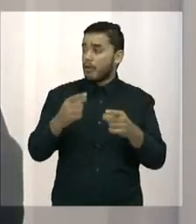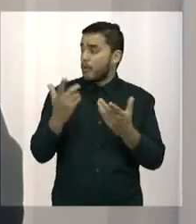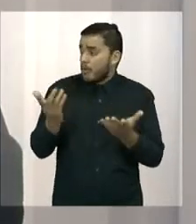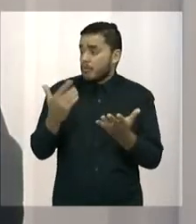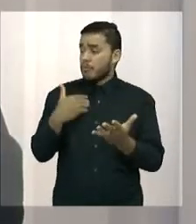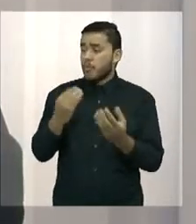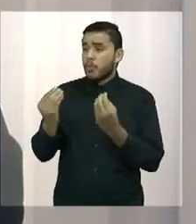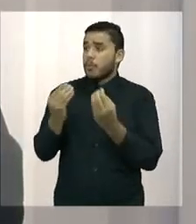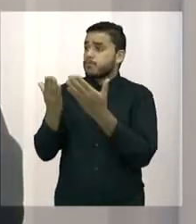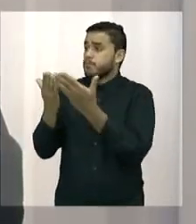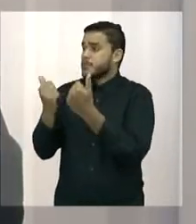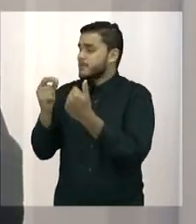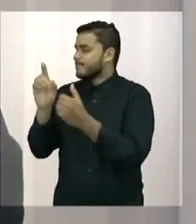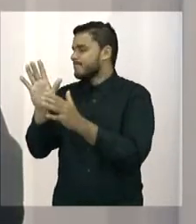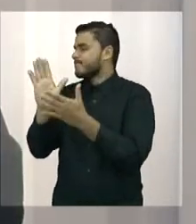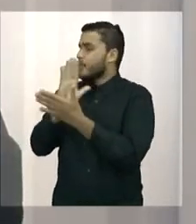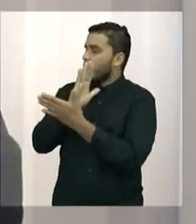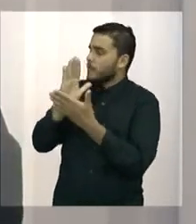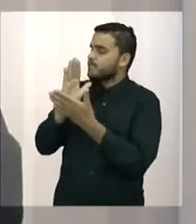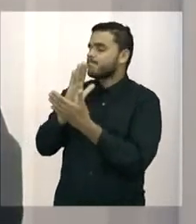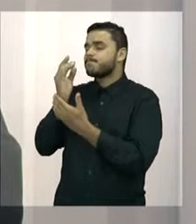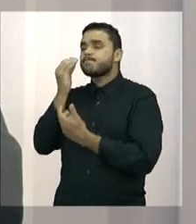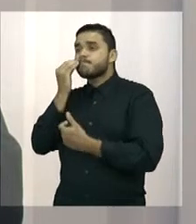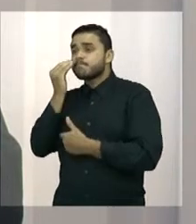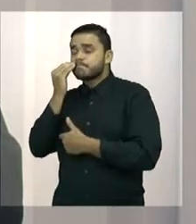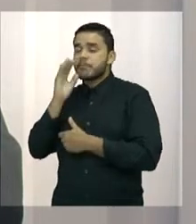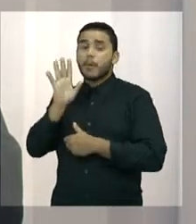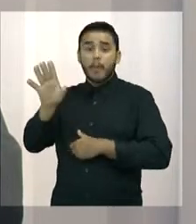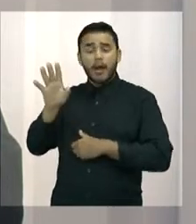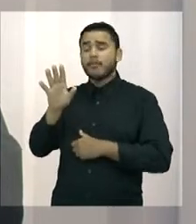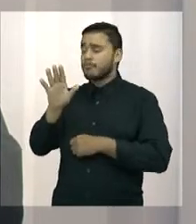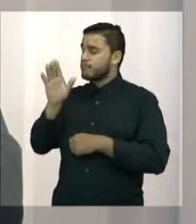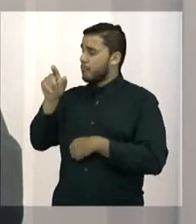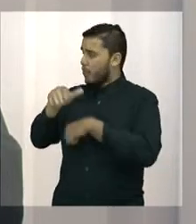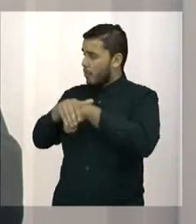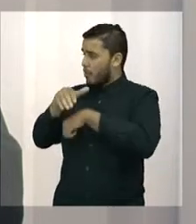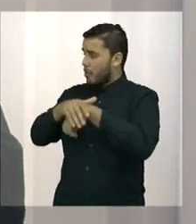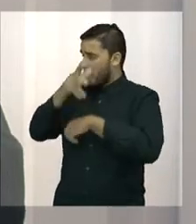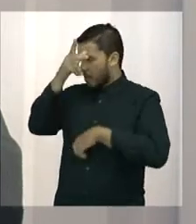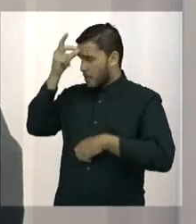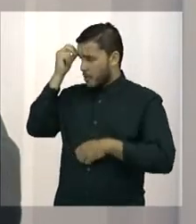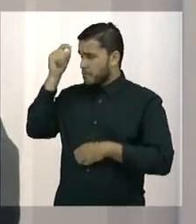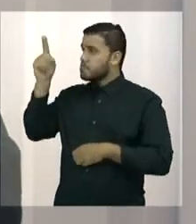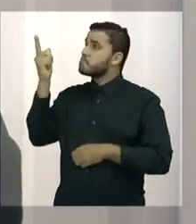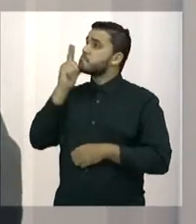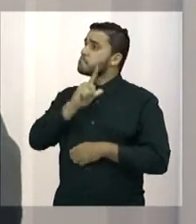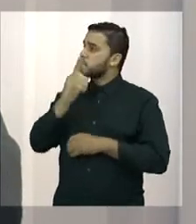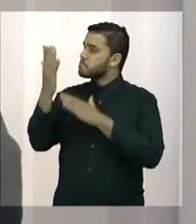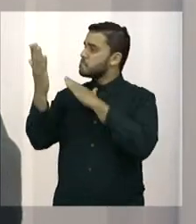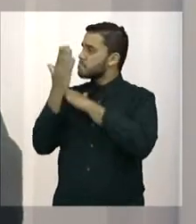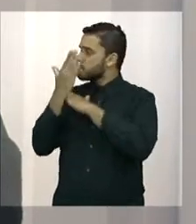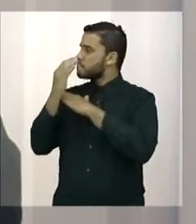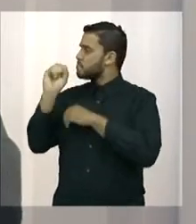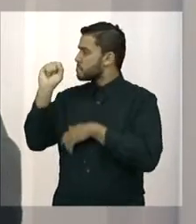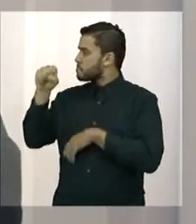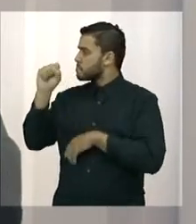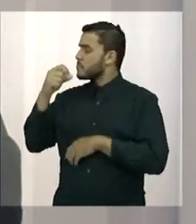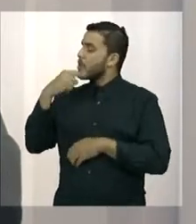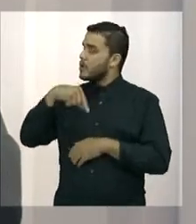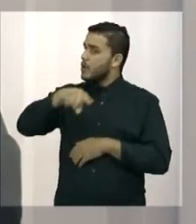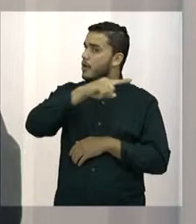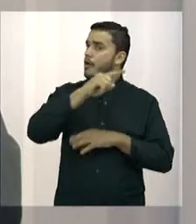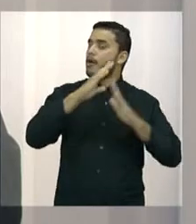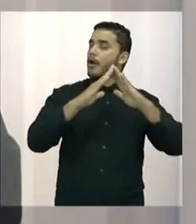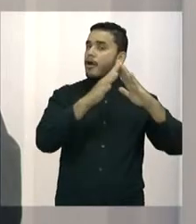Mas o prefeito tem atendido, ele tem atendido. Nós estamos lá com a escola de tempo integral em fase final de construção.